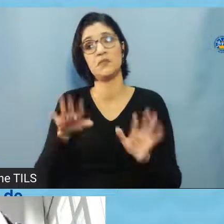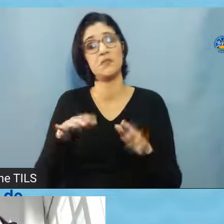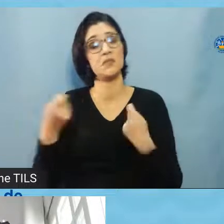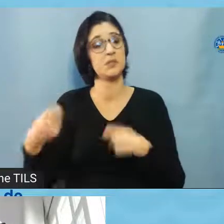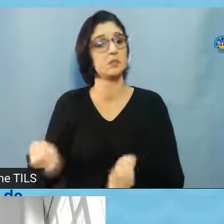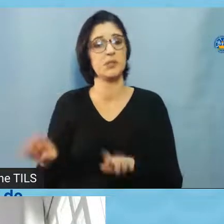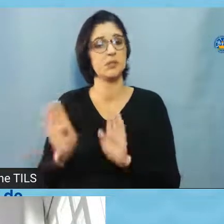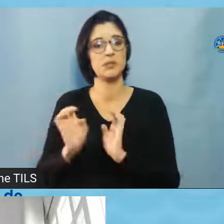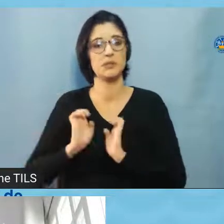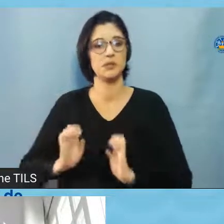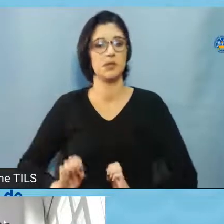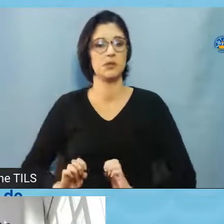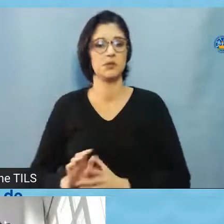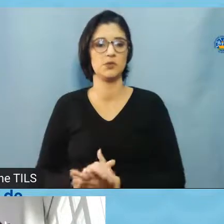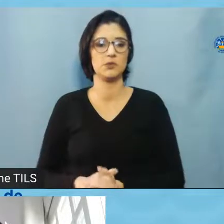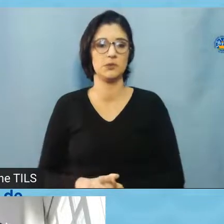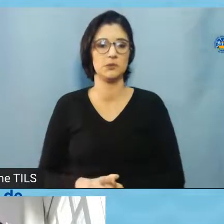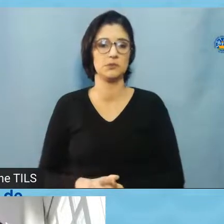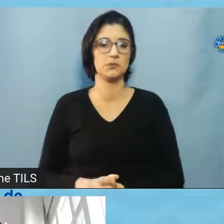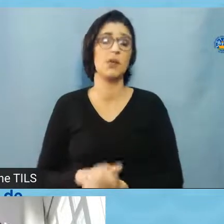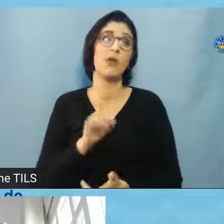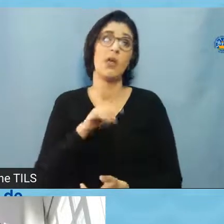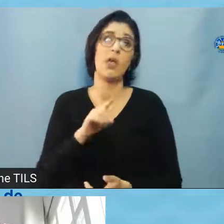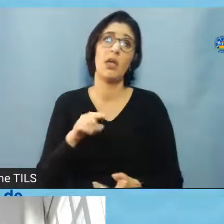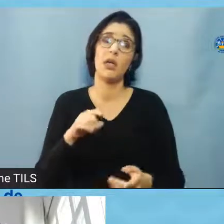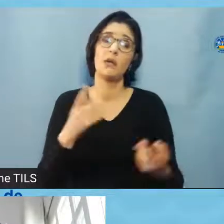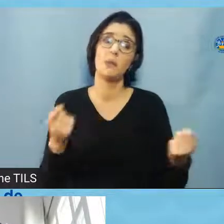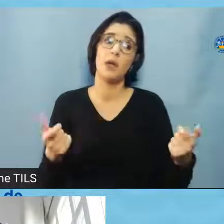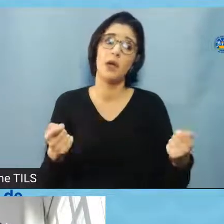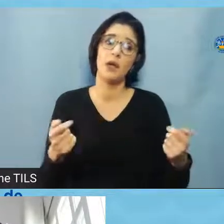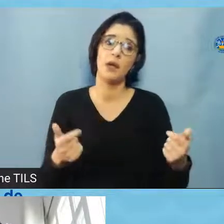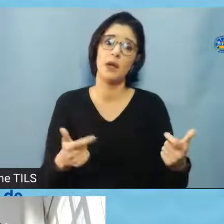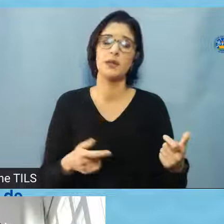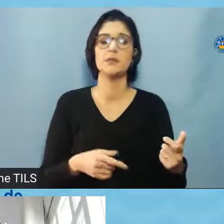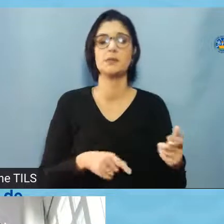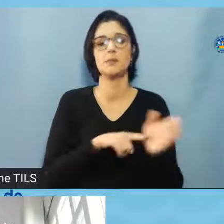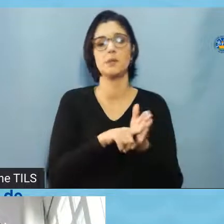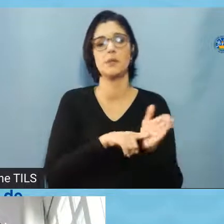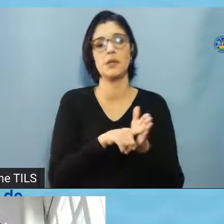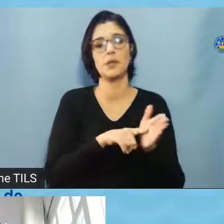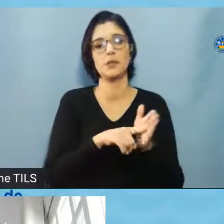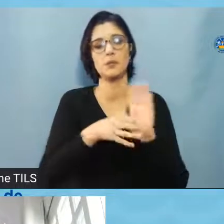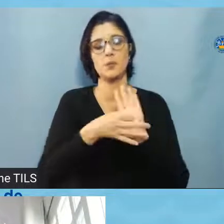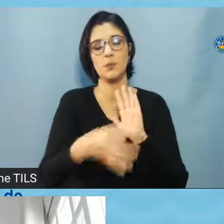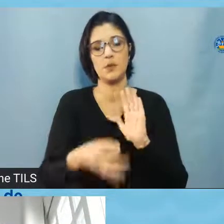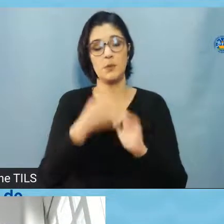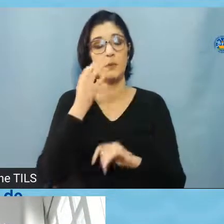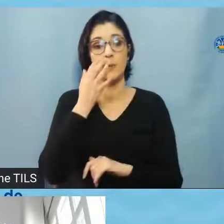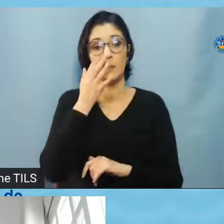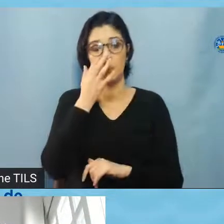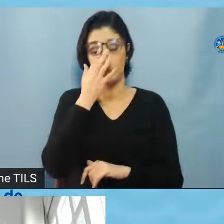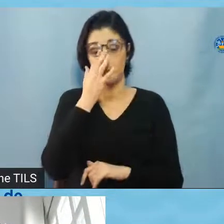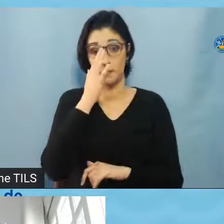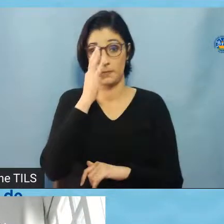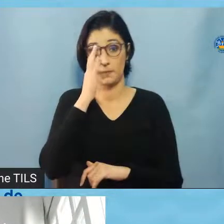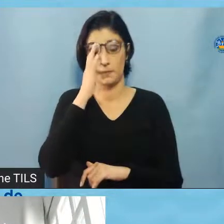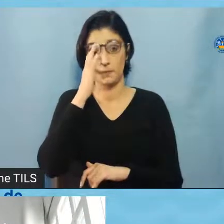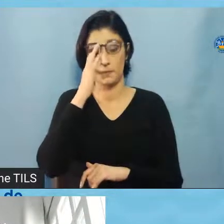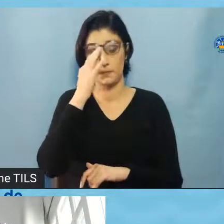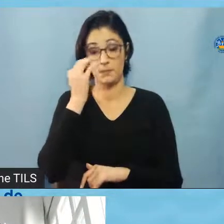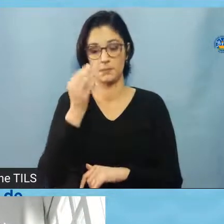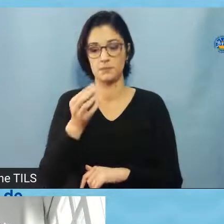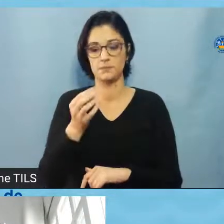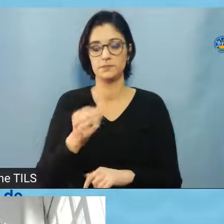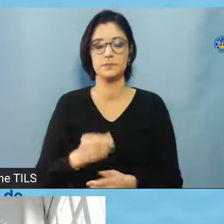Pela pesquisa de opinião, né? É, exato. Agora, se eu estou coletando dados pessoais, né, e quando eu falo dados